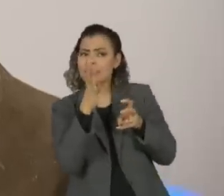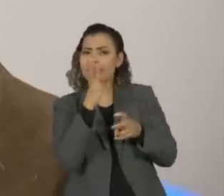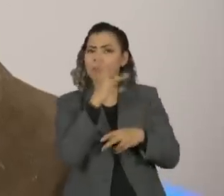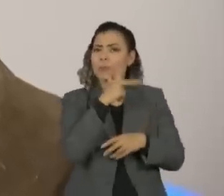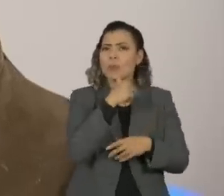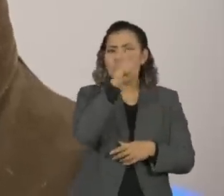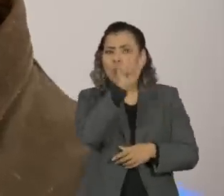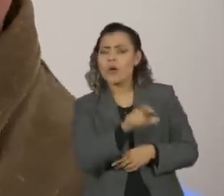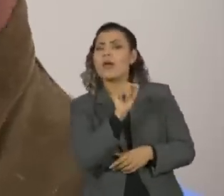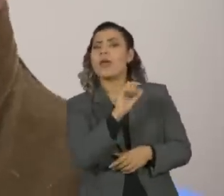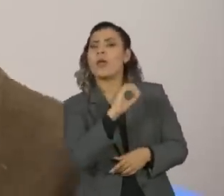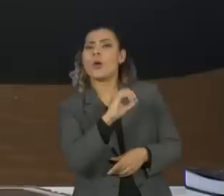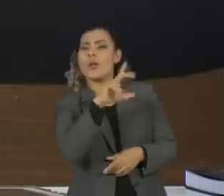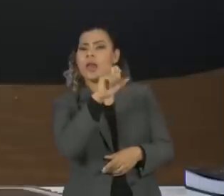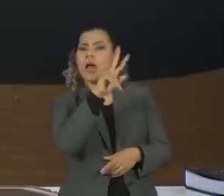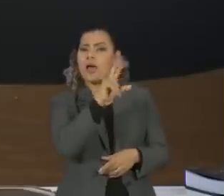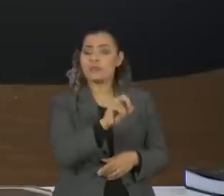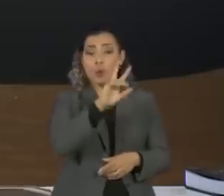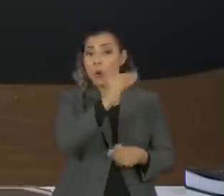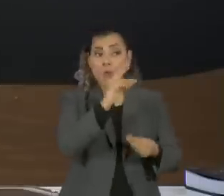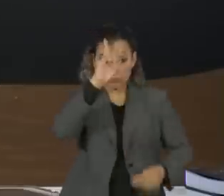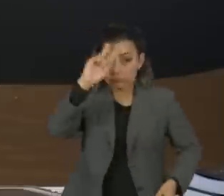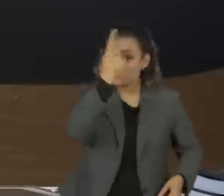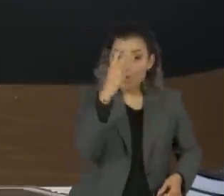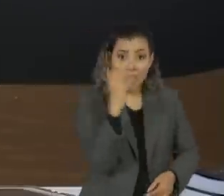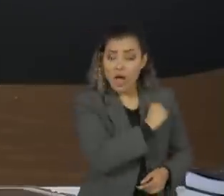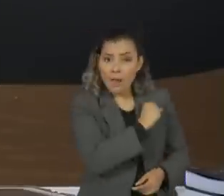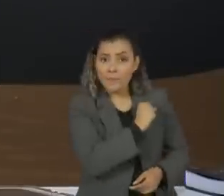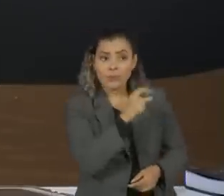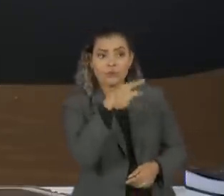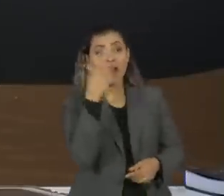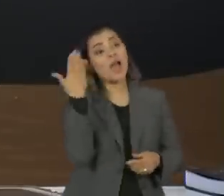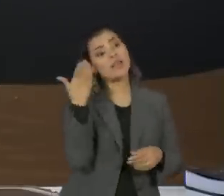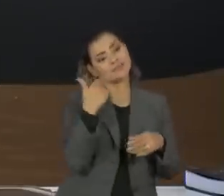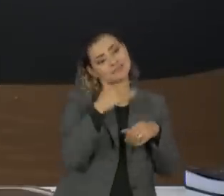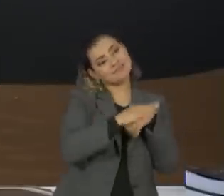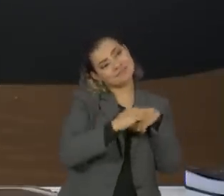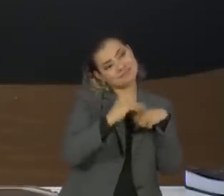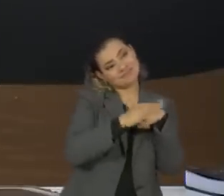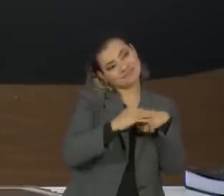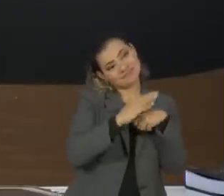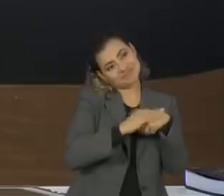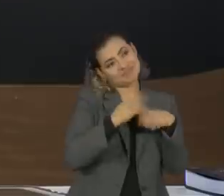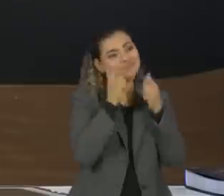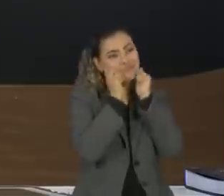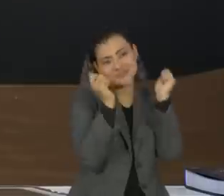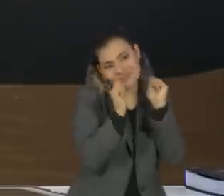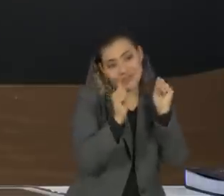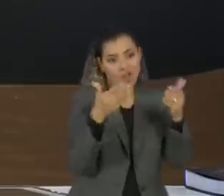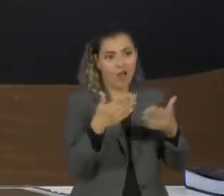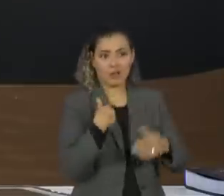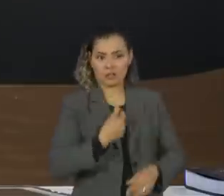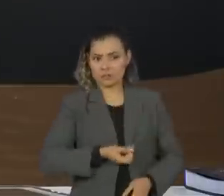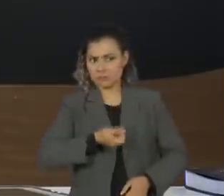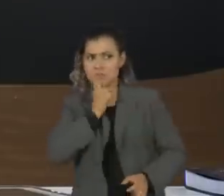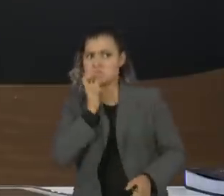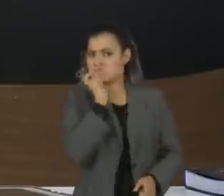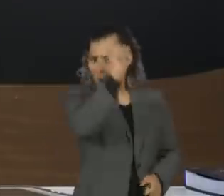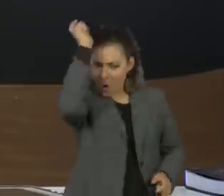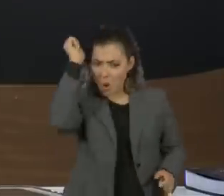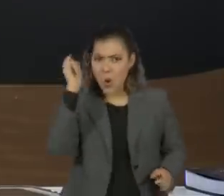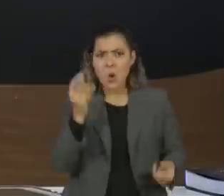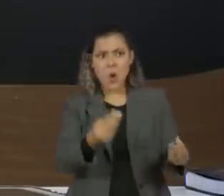Olavo. Como que houve essa mudança de avaliação entre você dizer que ele era um fofo e hoje em dia em letras garrafais